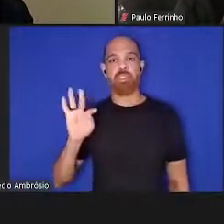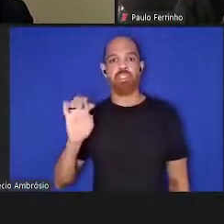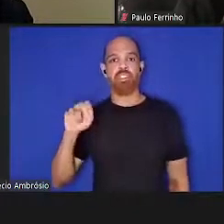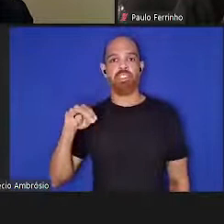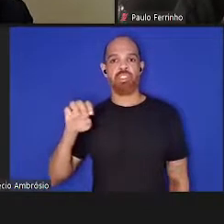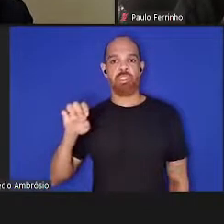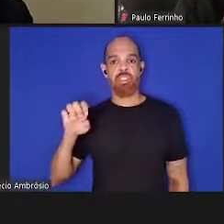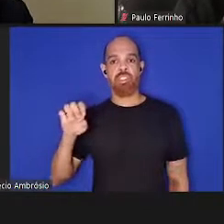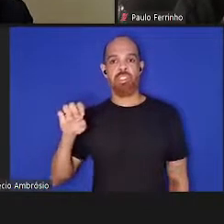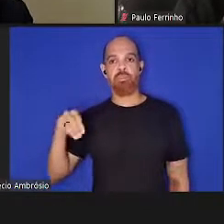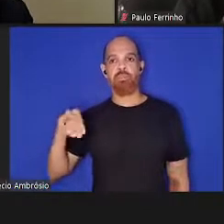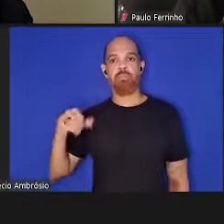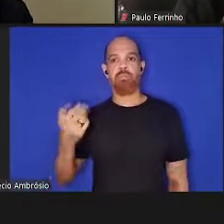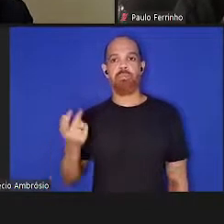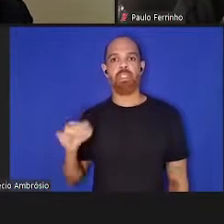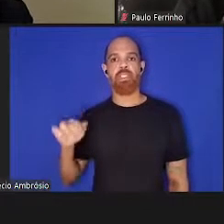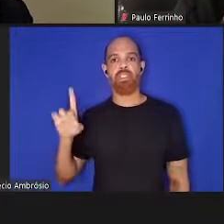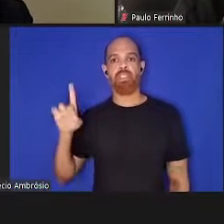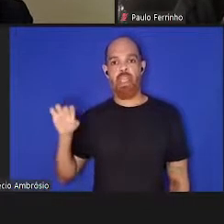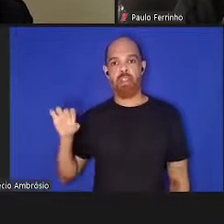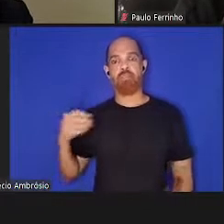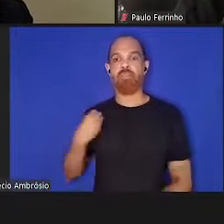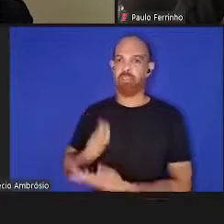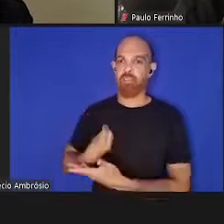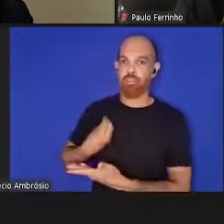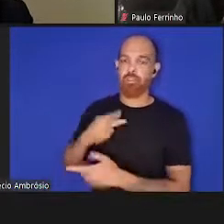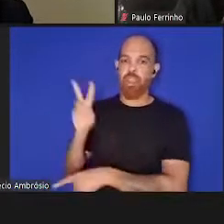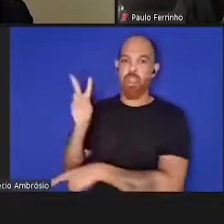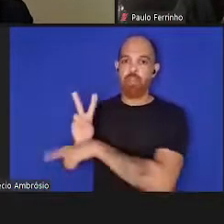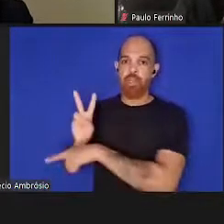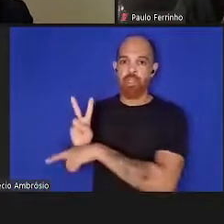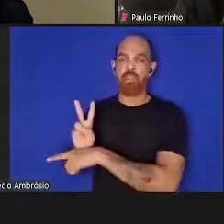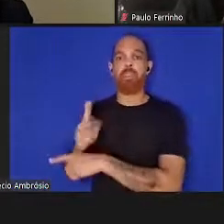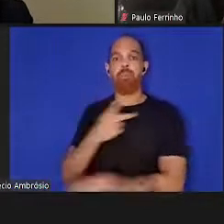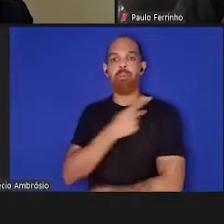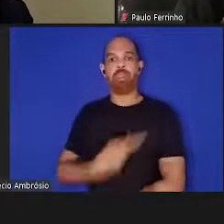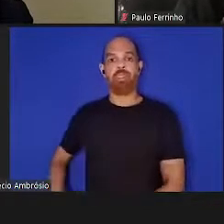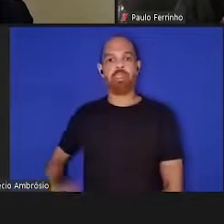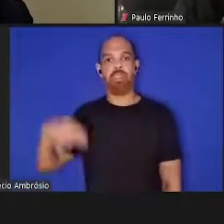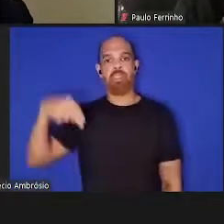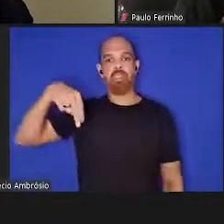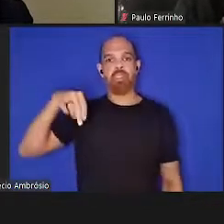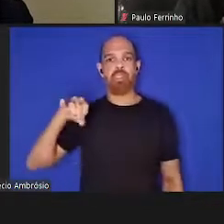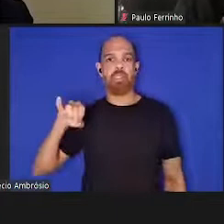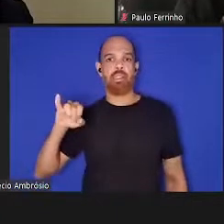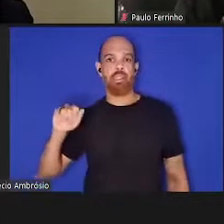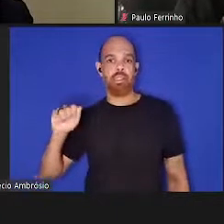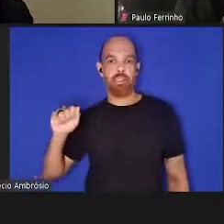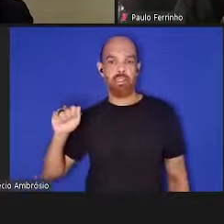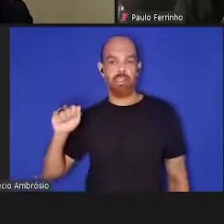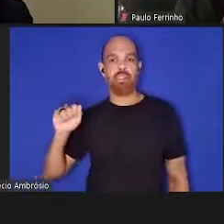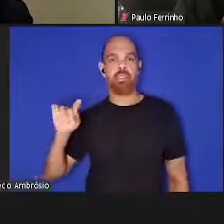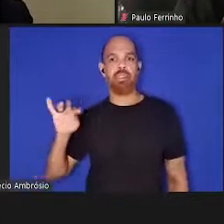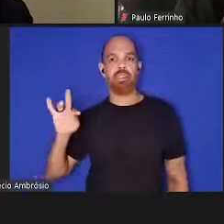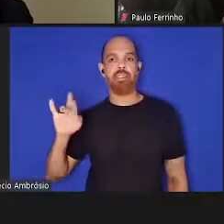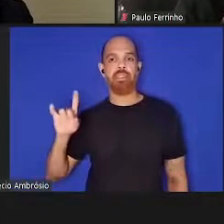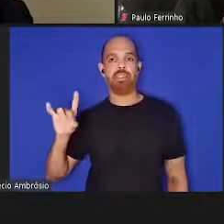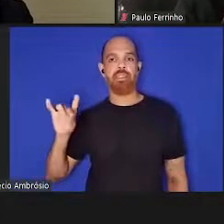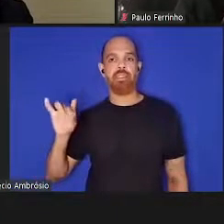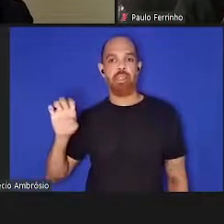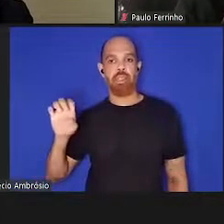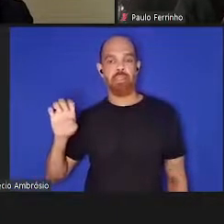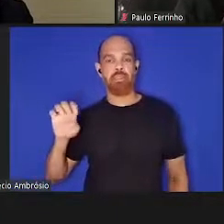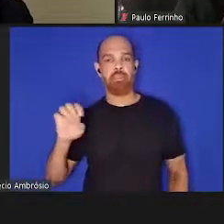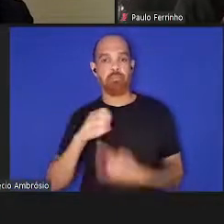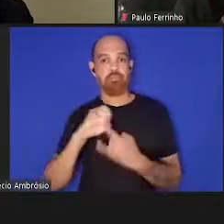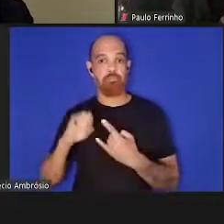representando a presidente Mísica Trindade, a Fundação Oswaldo Cruz, recordar que, na realidade, a